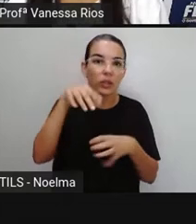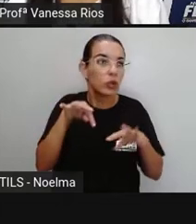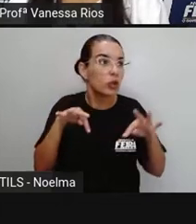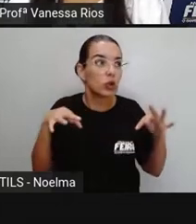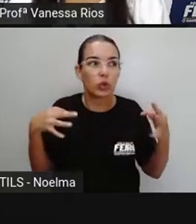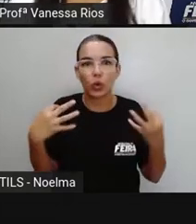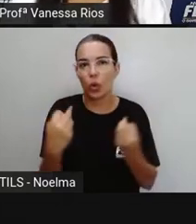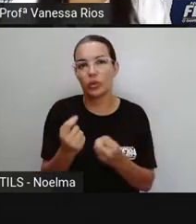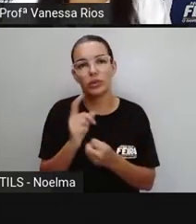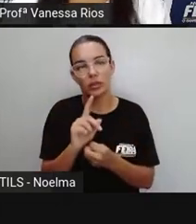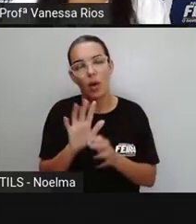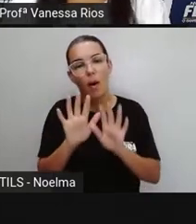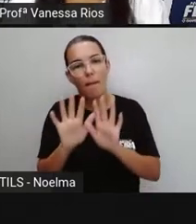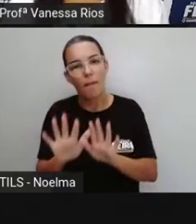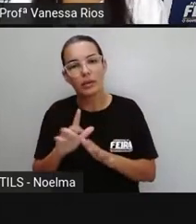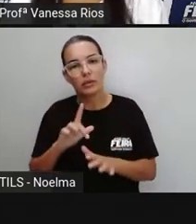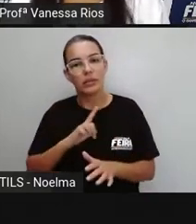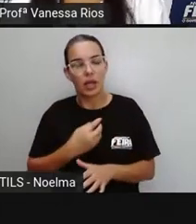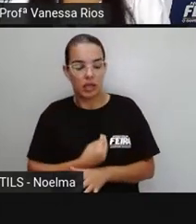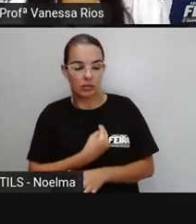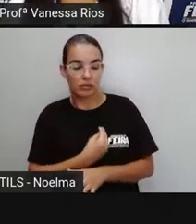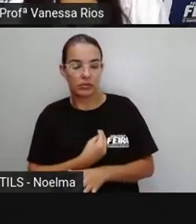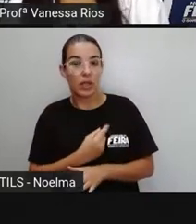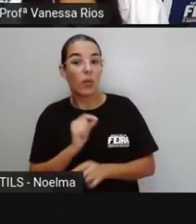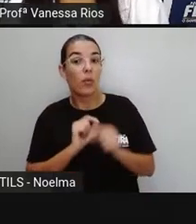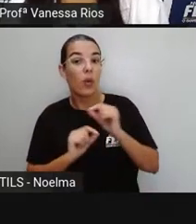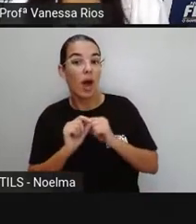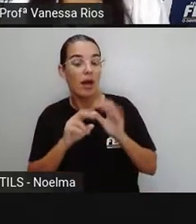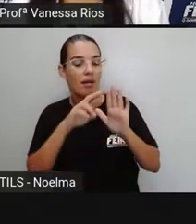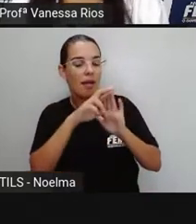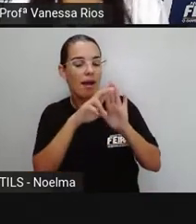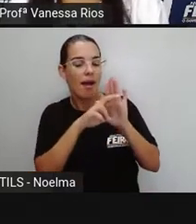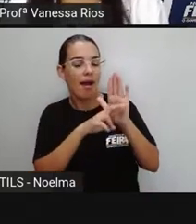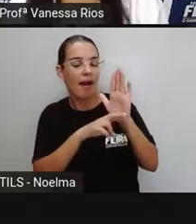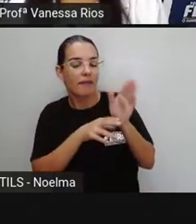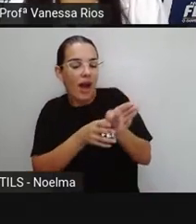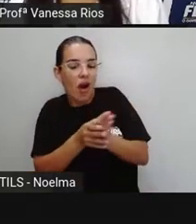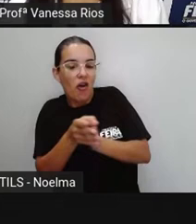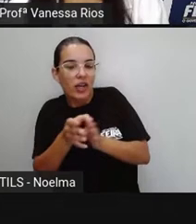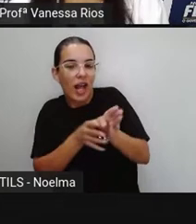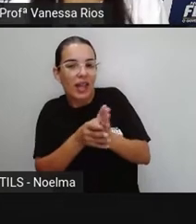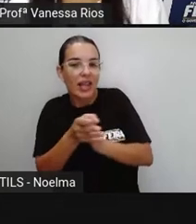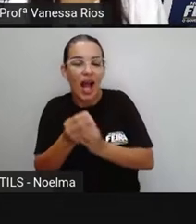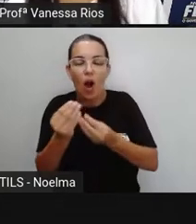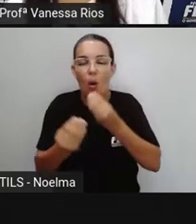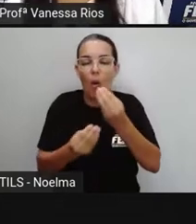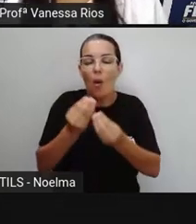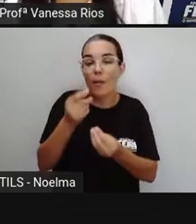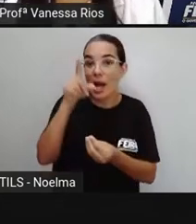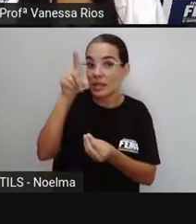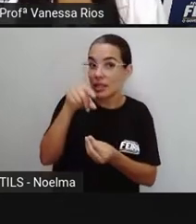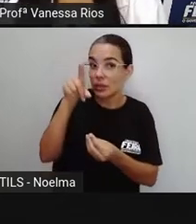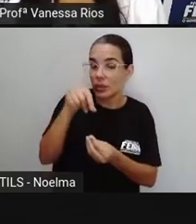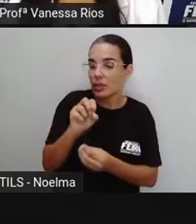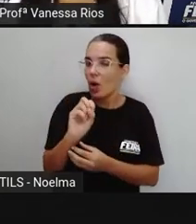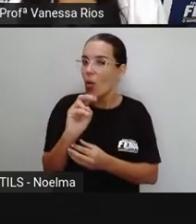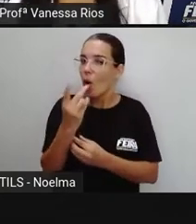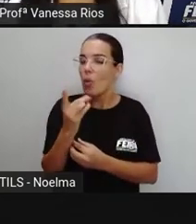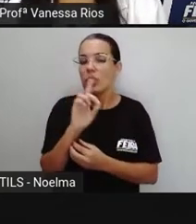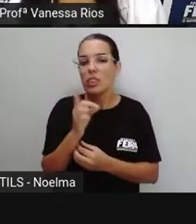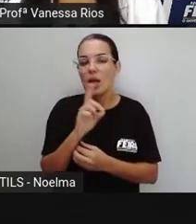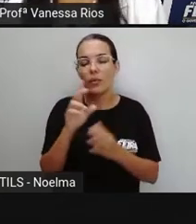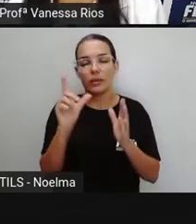existem regras, né? Que vão nos orientar em relação à acentuação ou não das